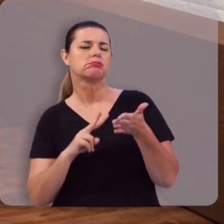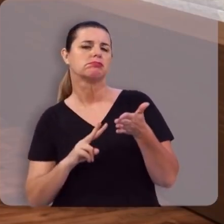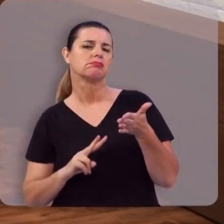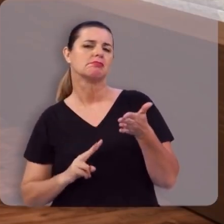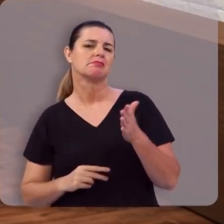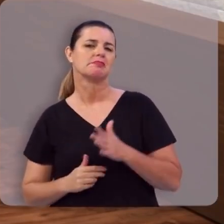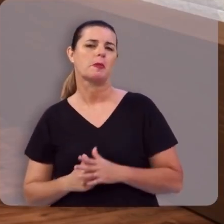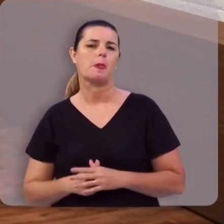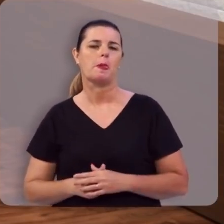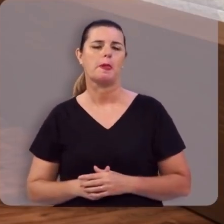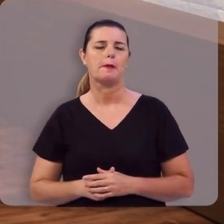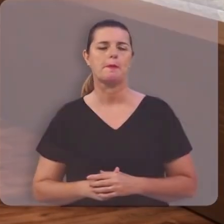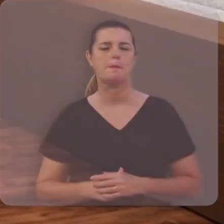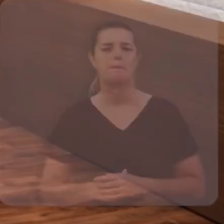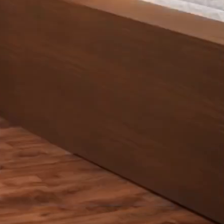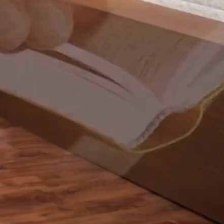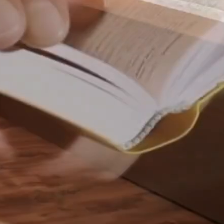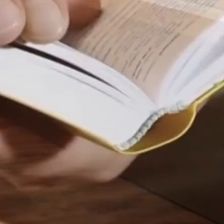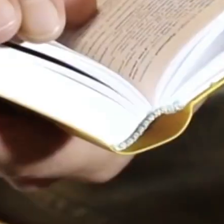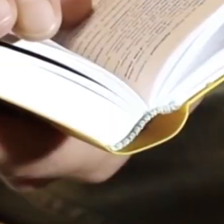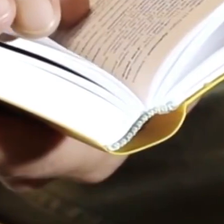a leitura deste texto.